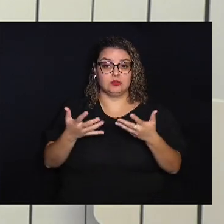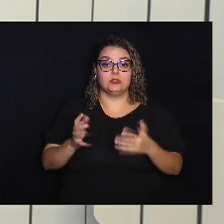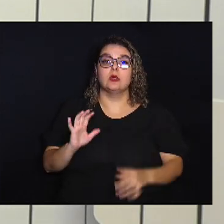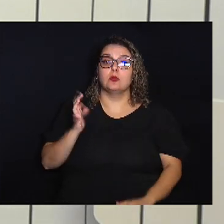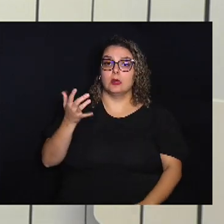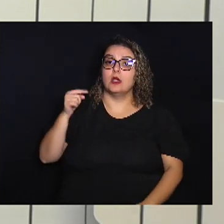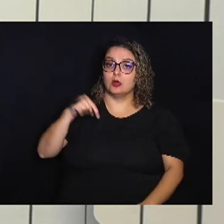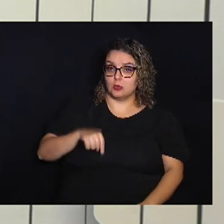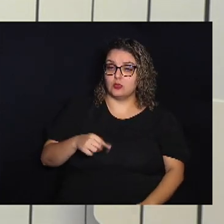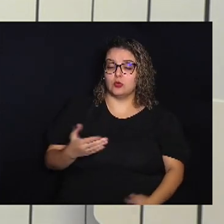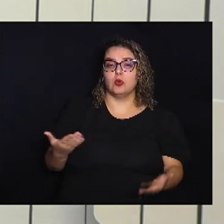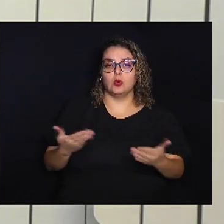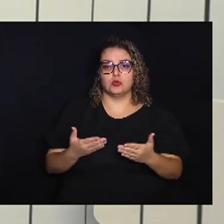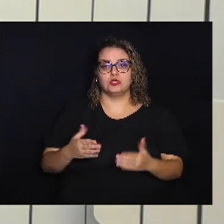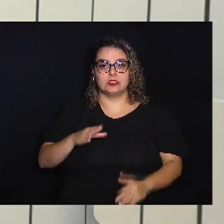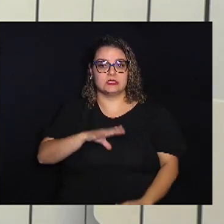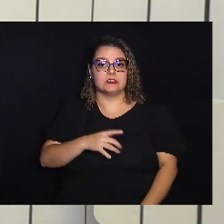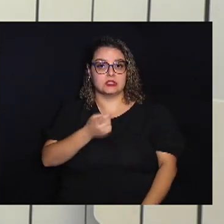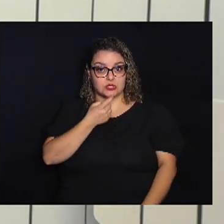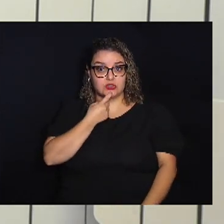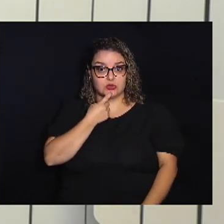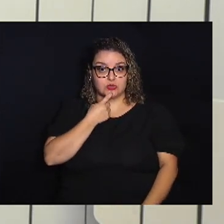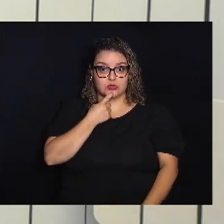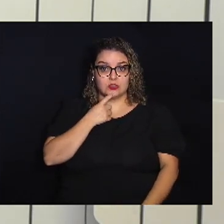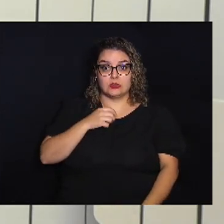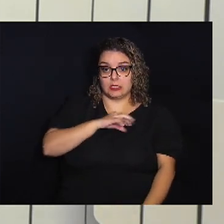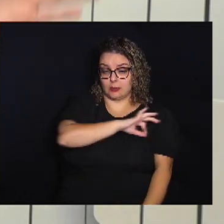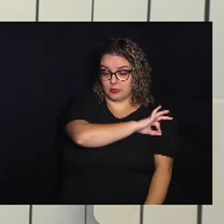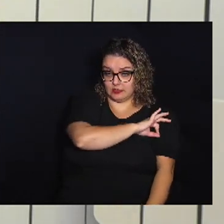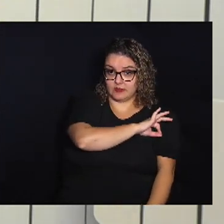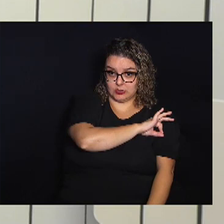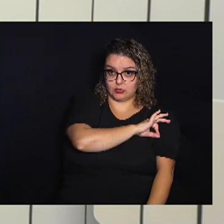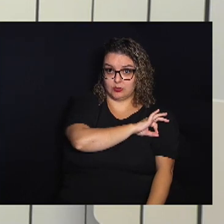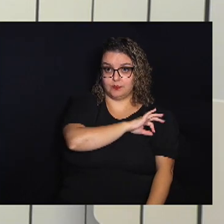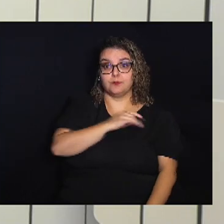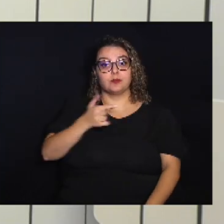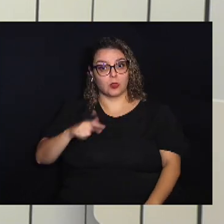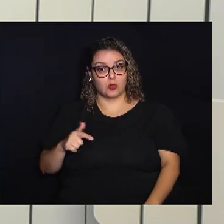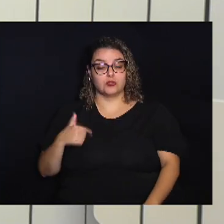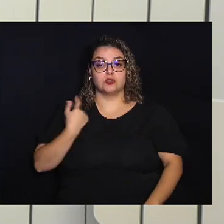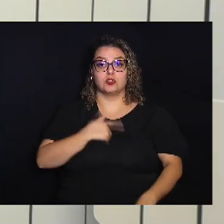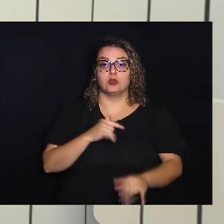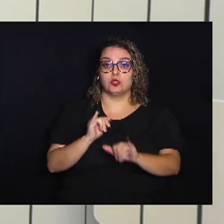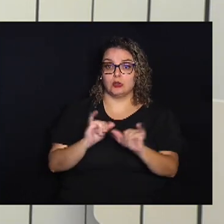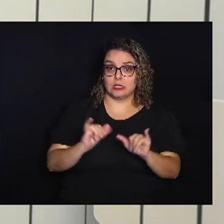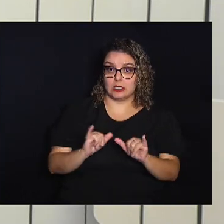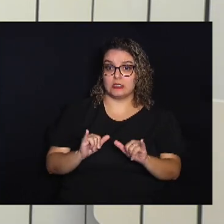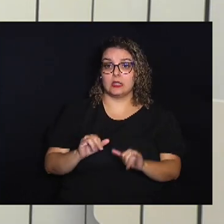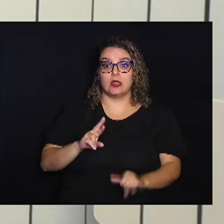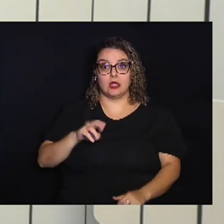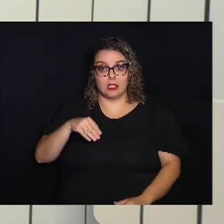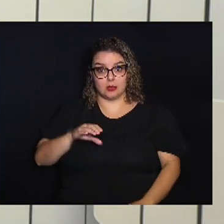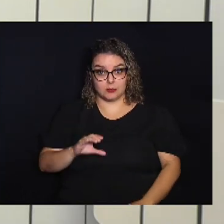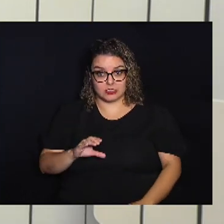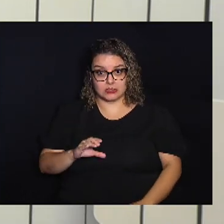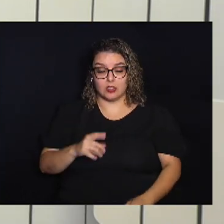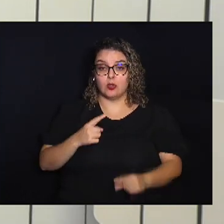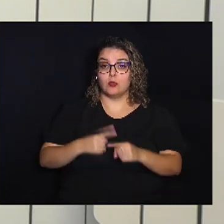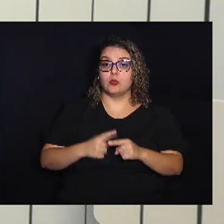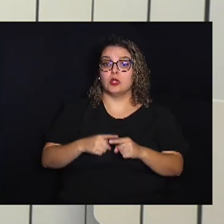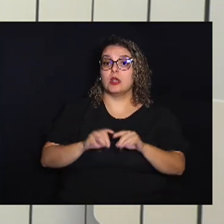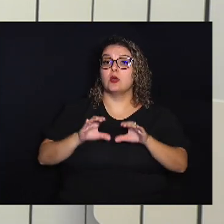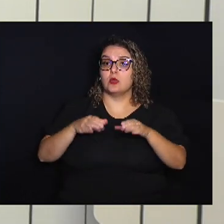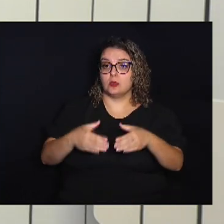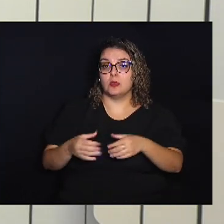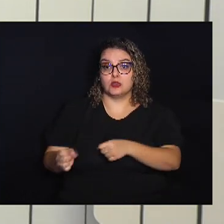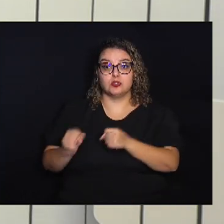acontecendo hoje na cidade de Campinas, na prefeitura A gente segue aqui com as notícias da Metrópole porque equipes